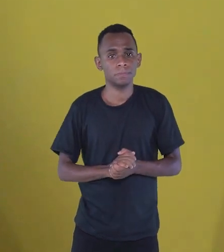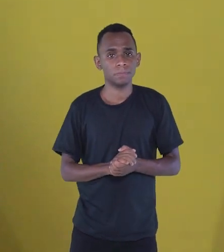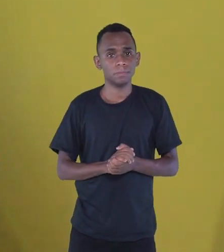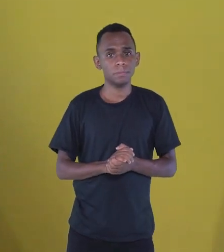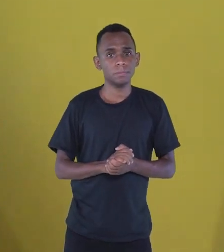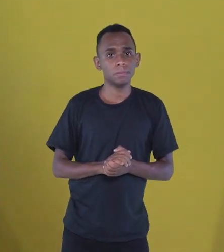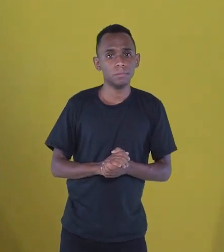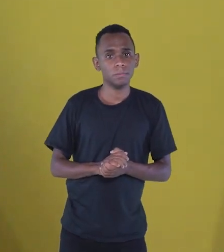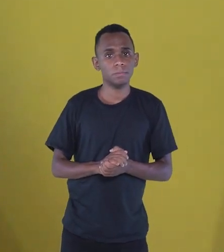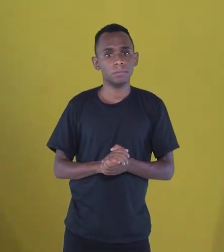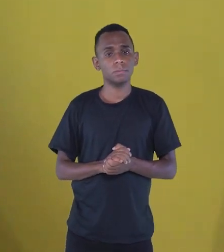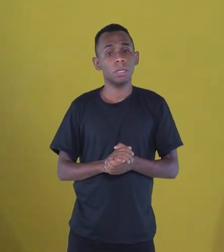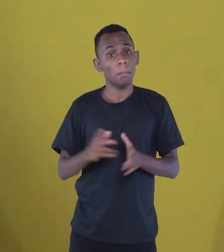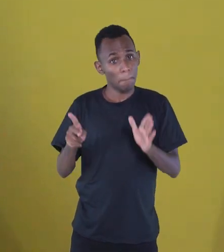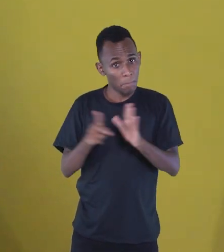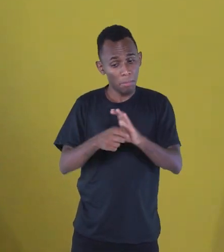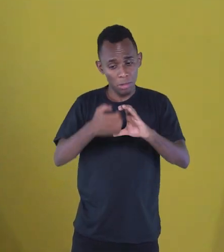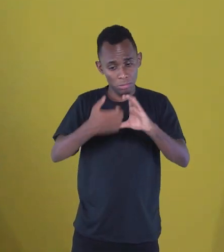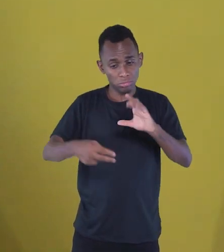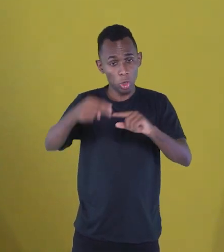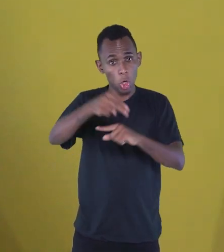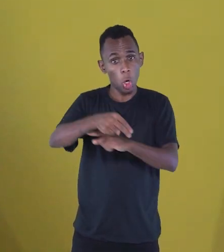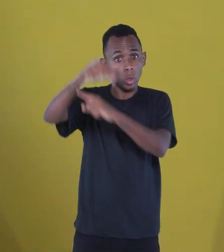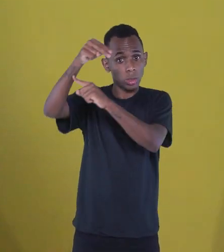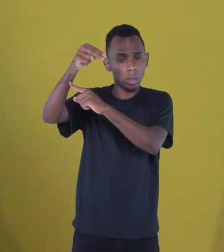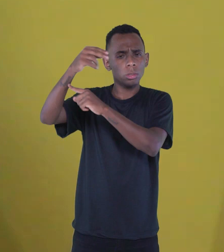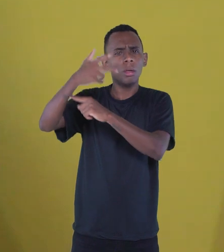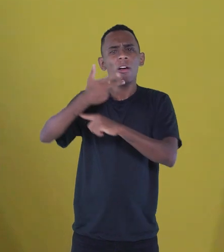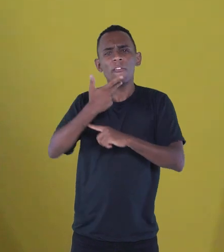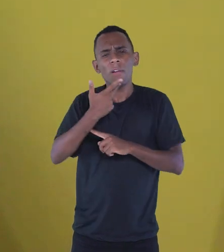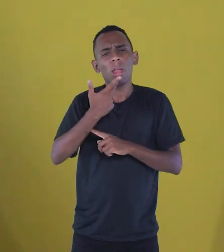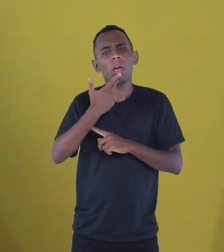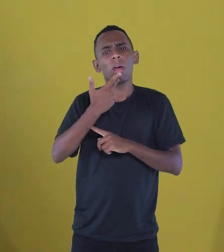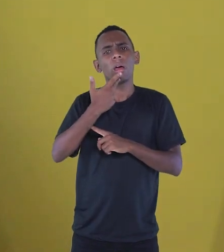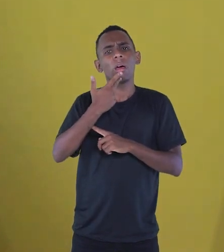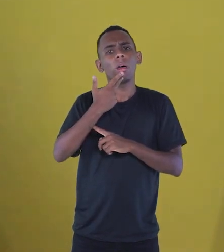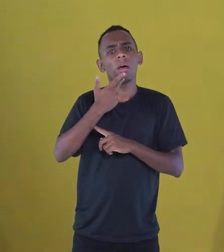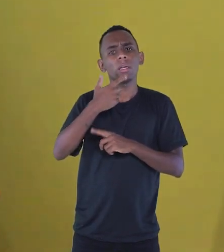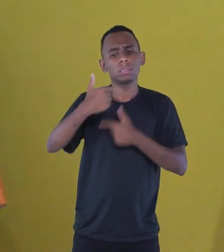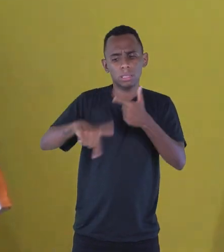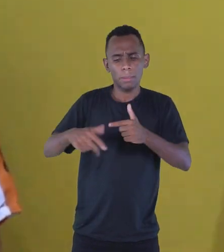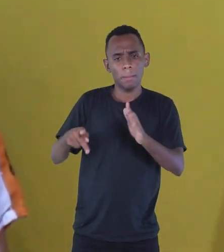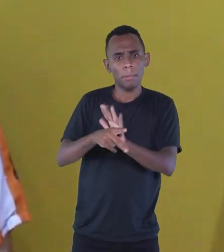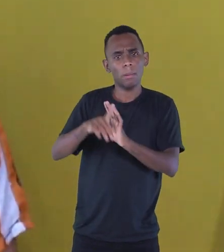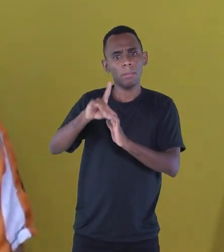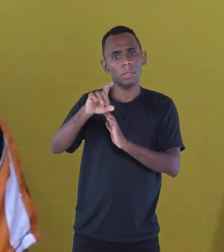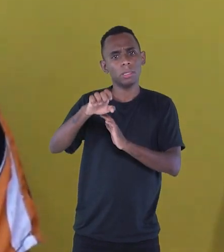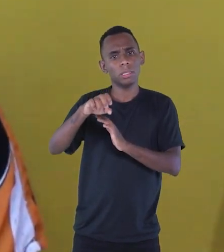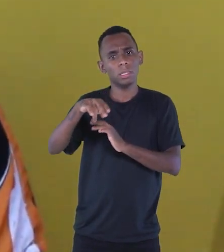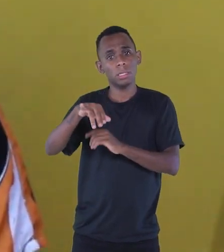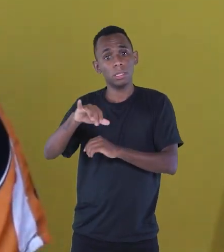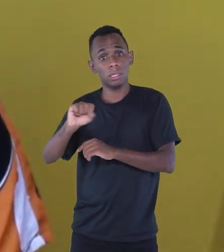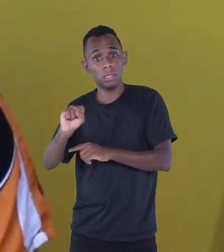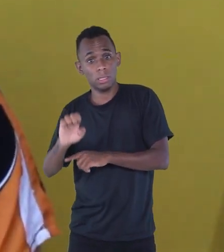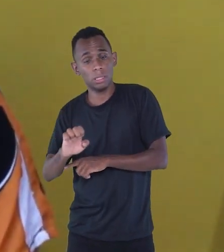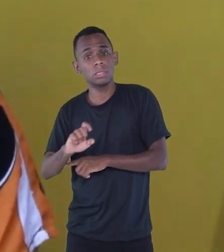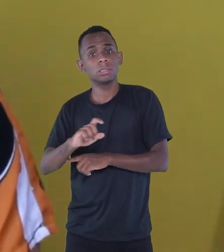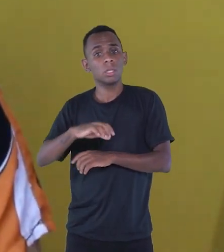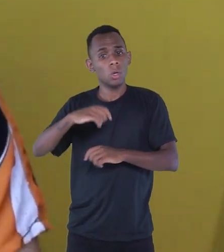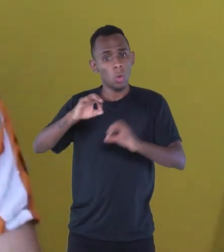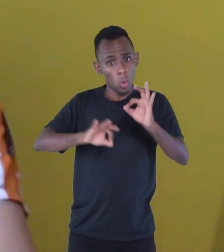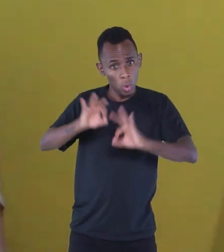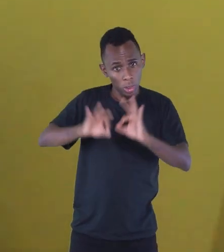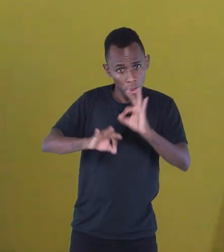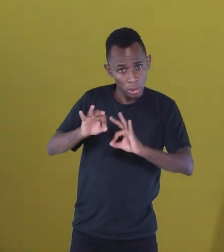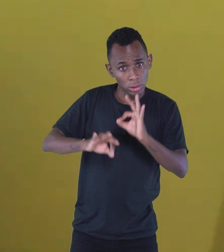do Nordeste também, que vem. Eu quero que você fale um pouco desse trabalho da Denise, que fez Os Contes Populares